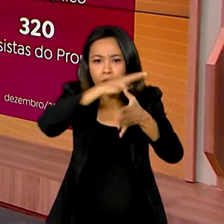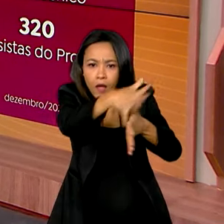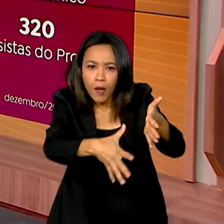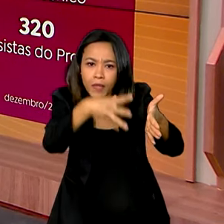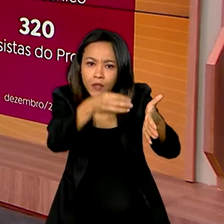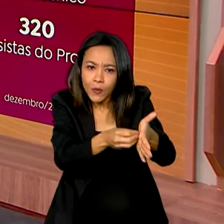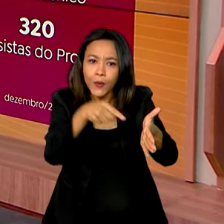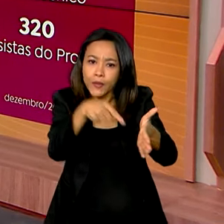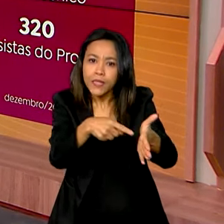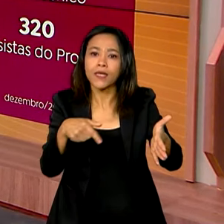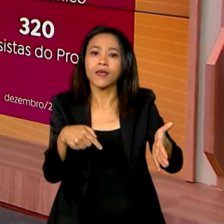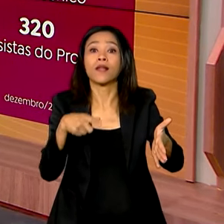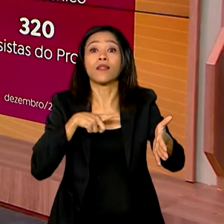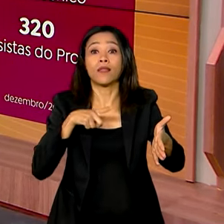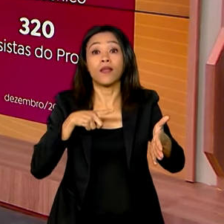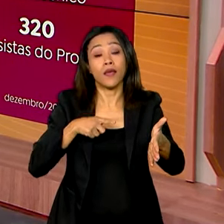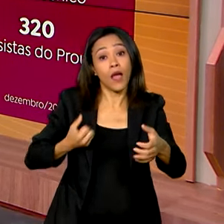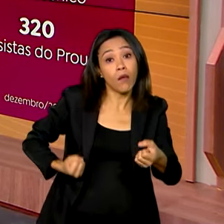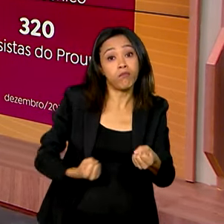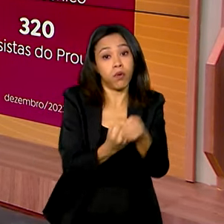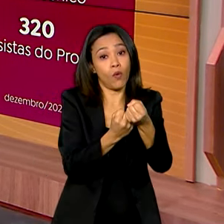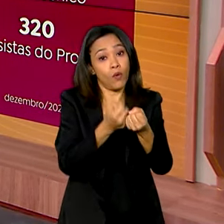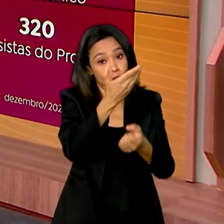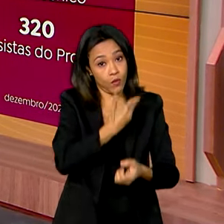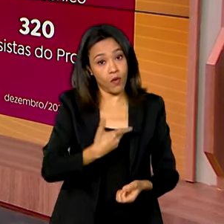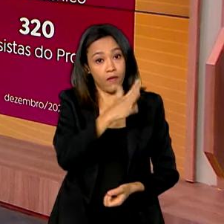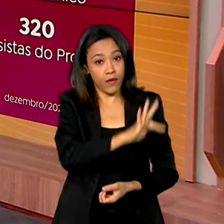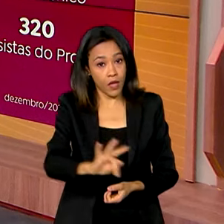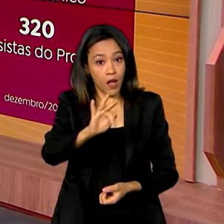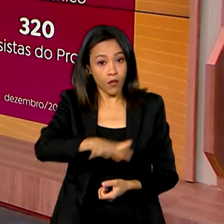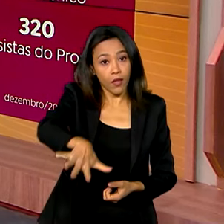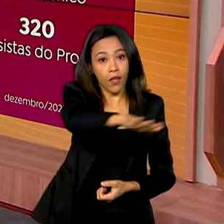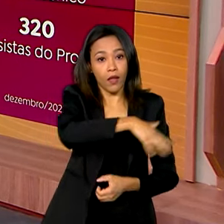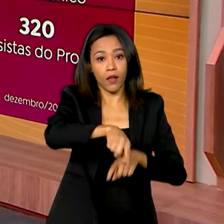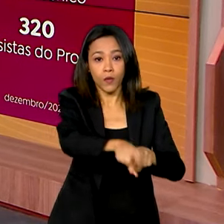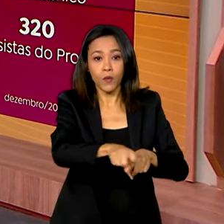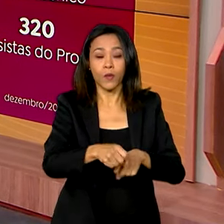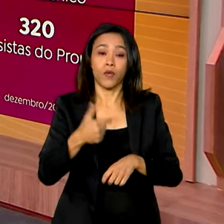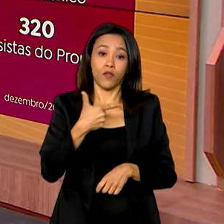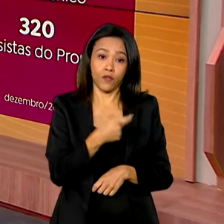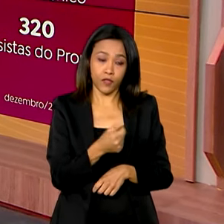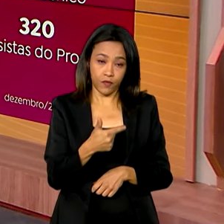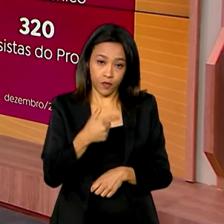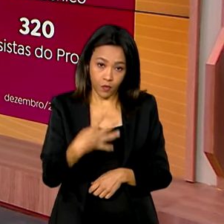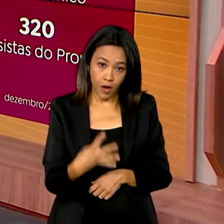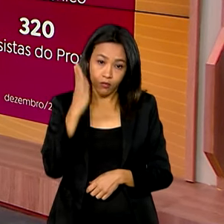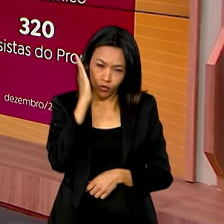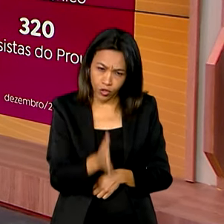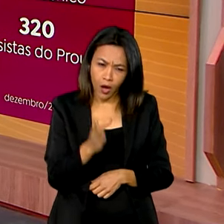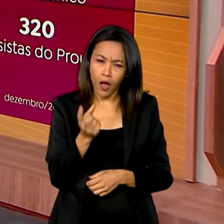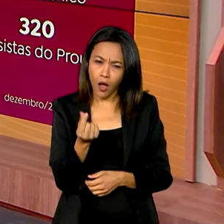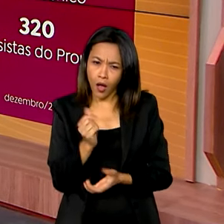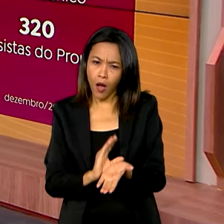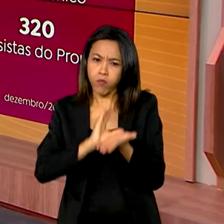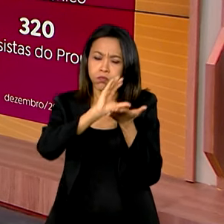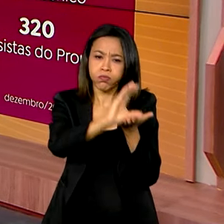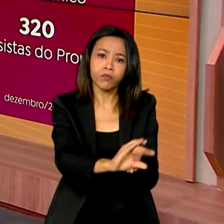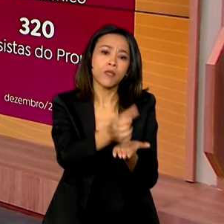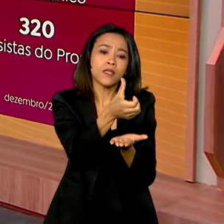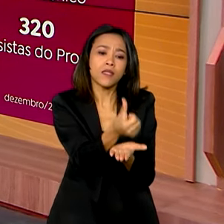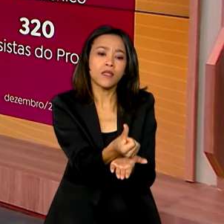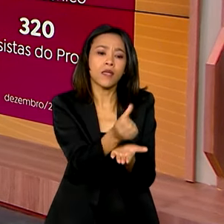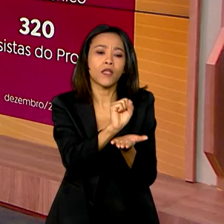Marabá recebe forte apoio federal para a agricultura. Em 2024, foram liberados 68